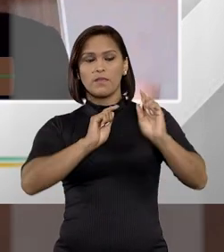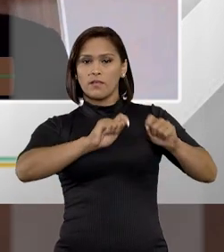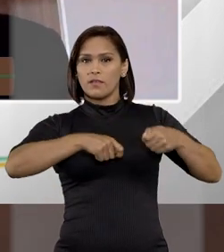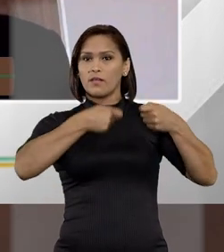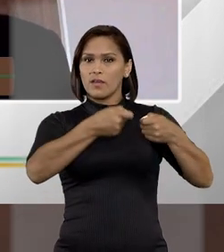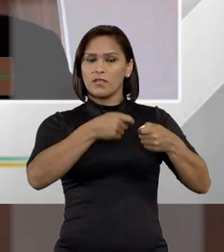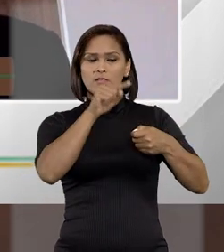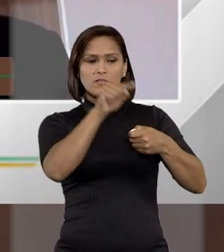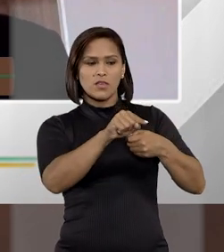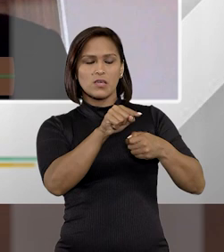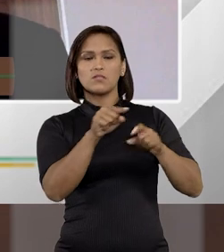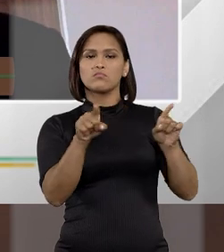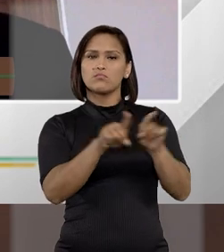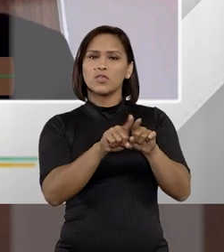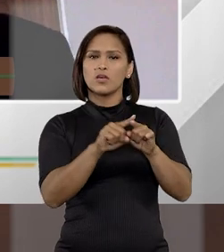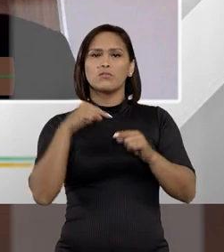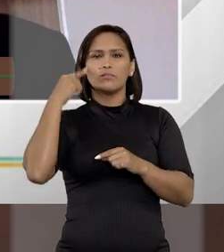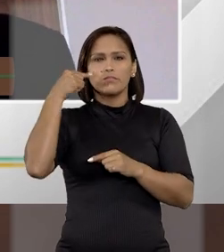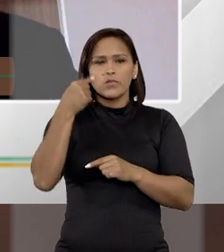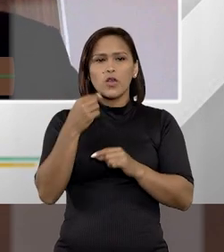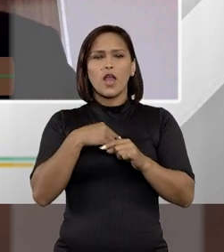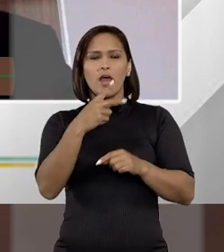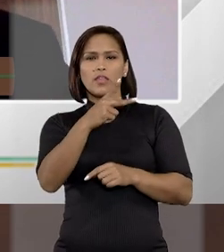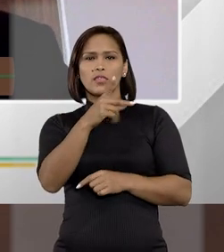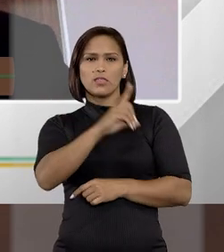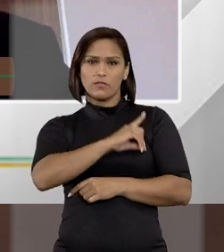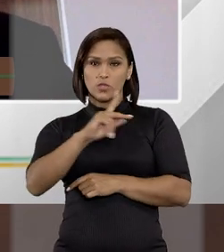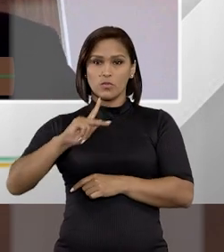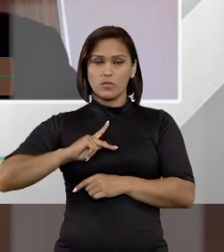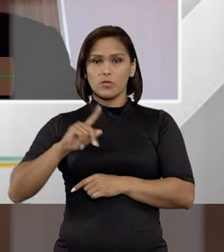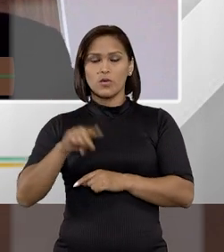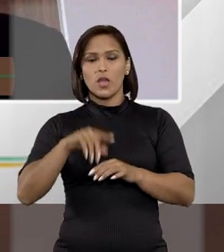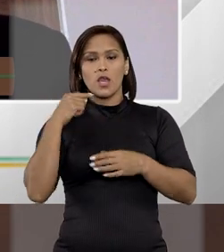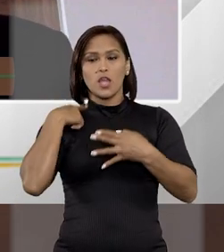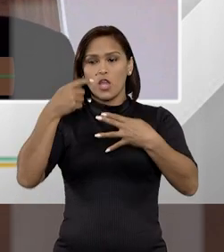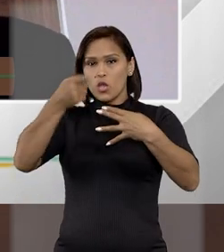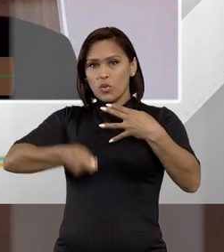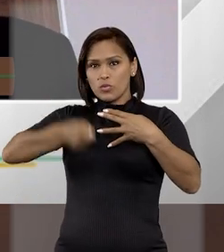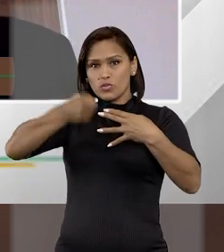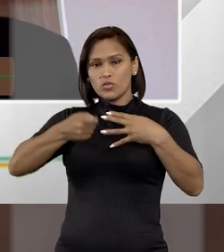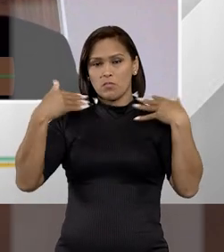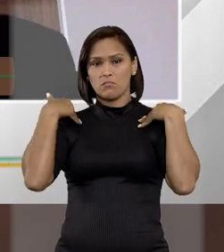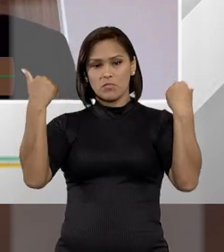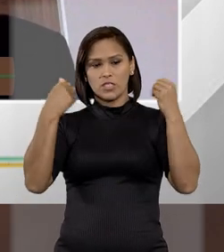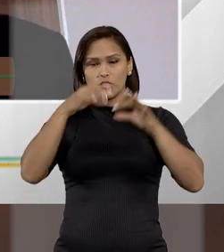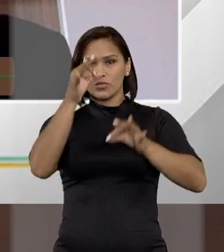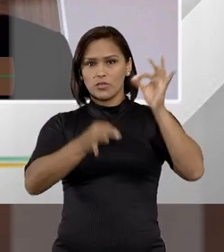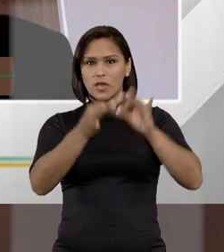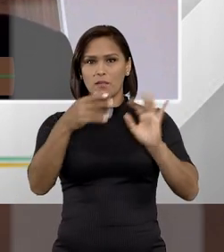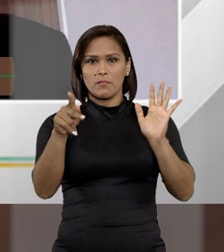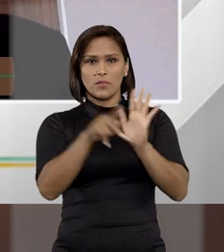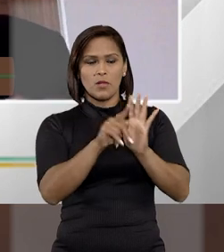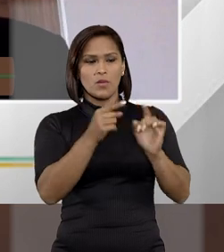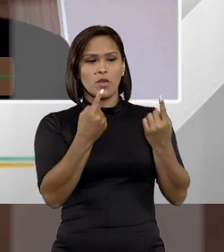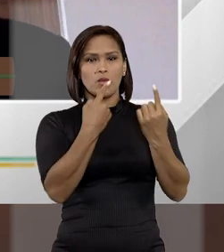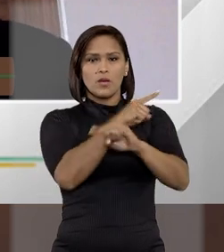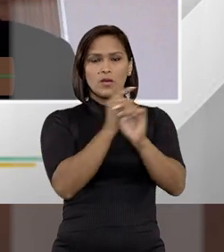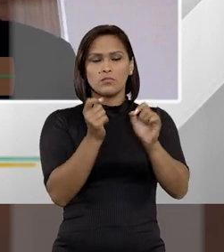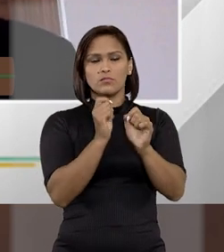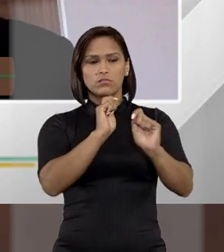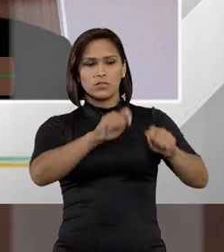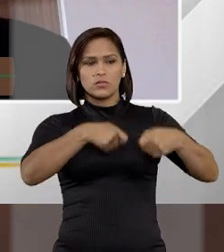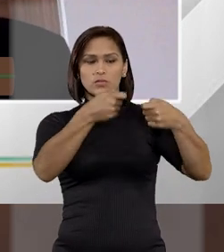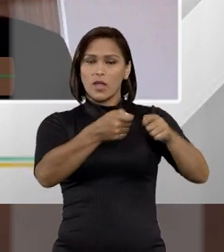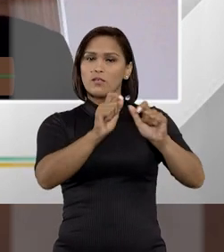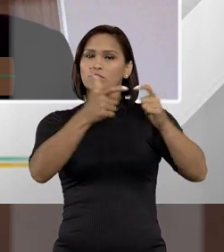a defesa ali cabendo, então, aos advogados e defensores públicos e o juízo magistrado ali na função de julgar. Contraditório e